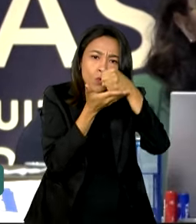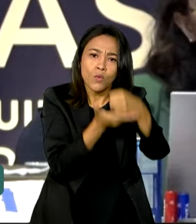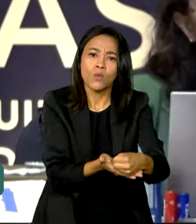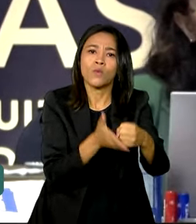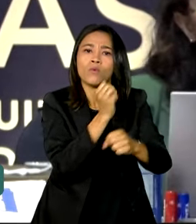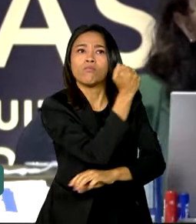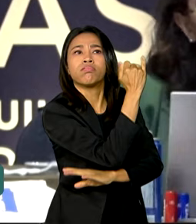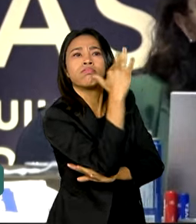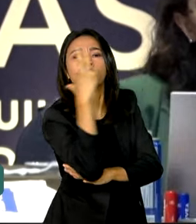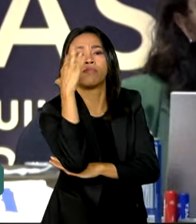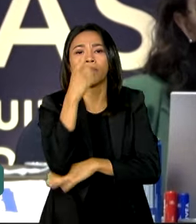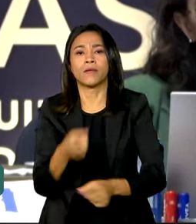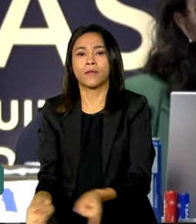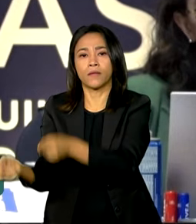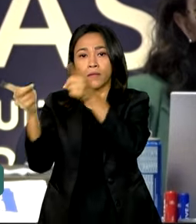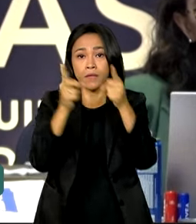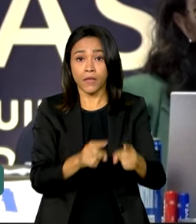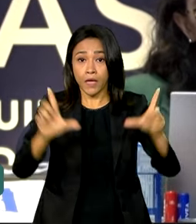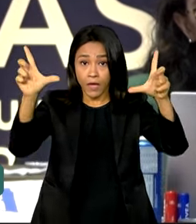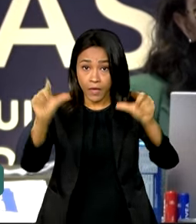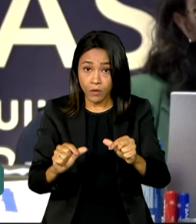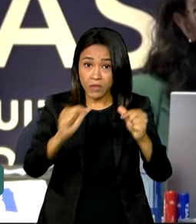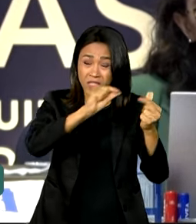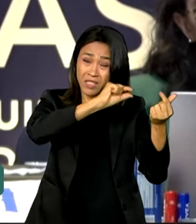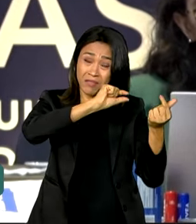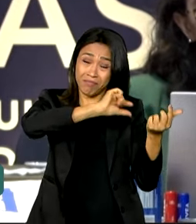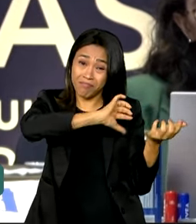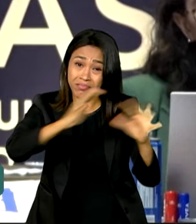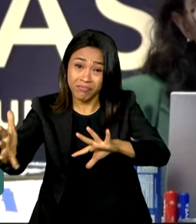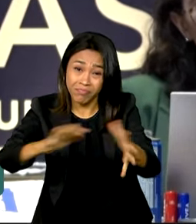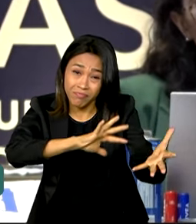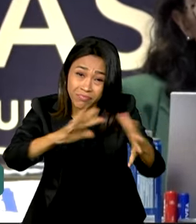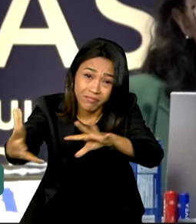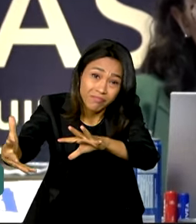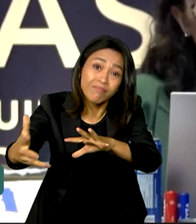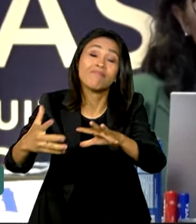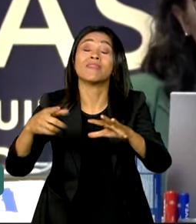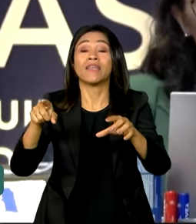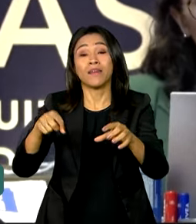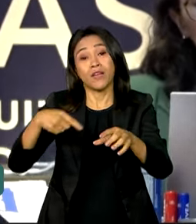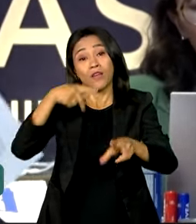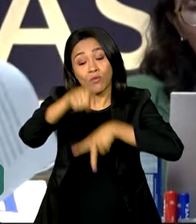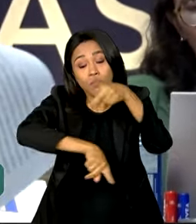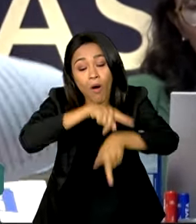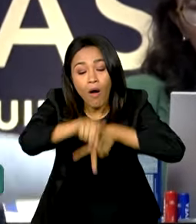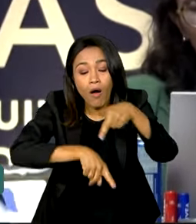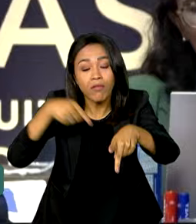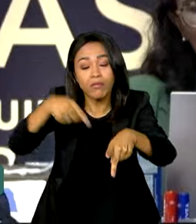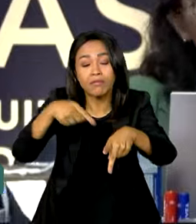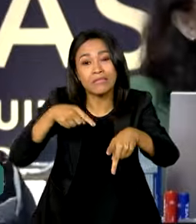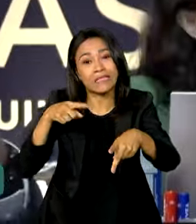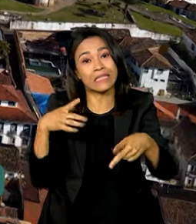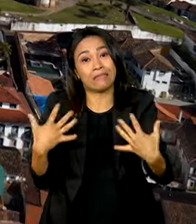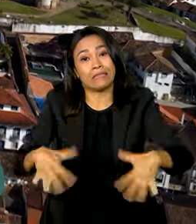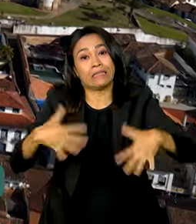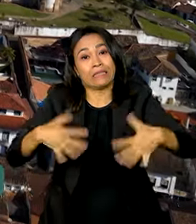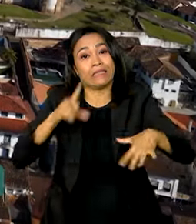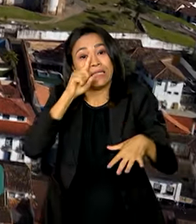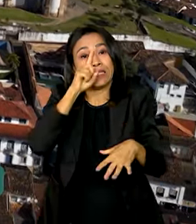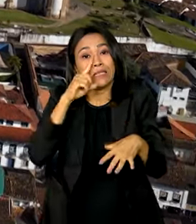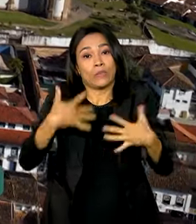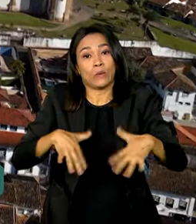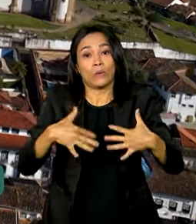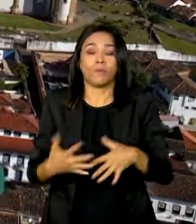aos riscos de desastre e aqui as populações estão cada vez mais sujeitas. O